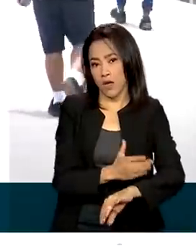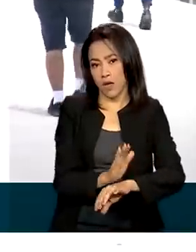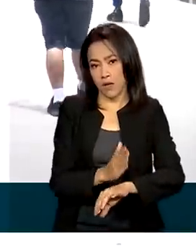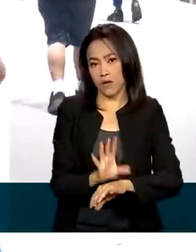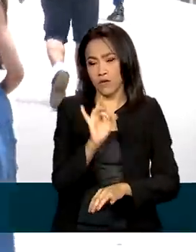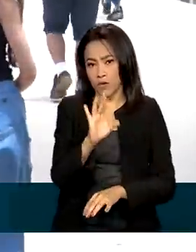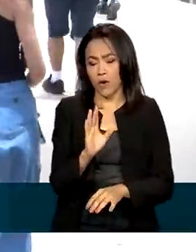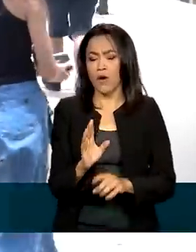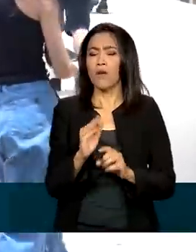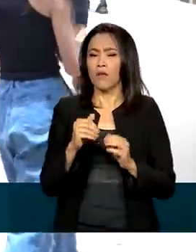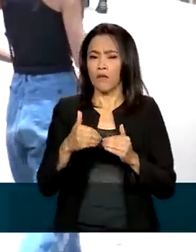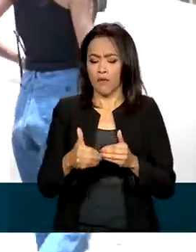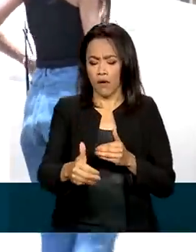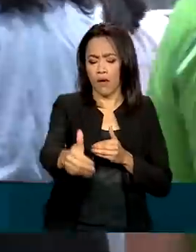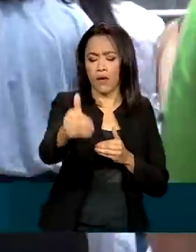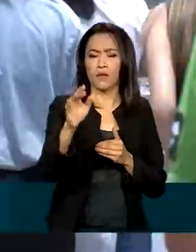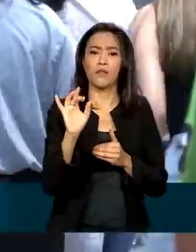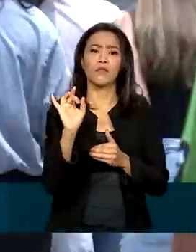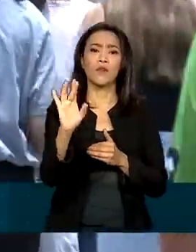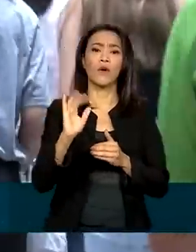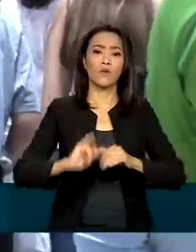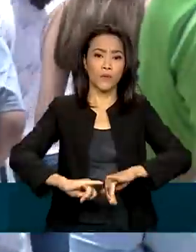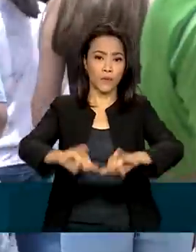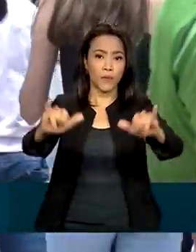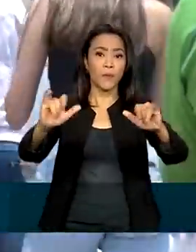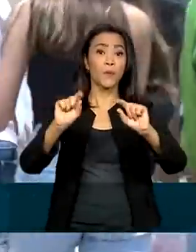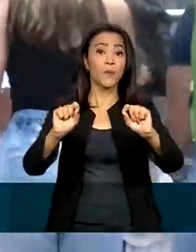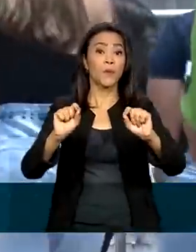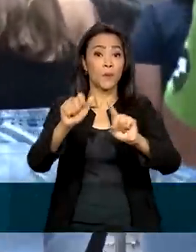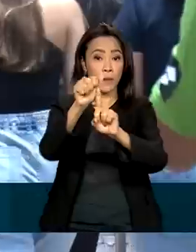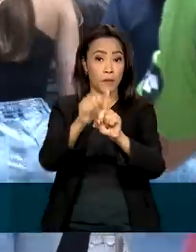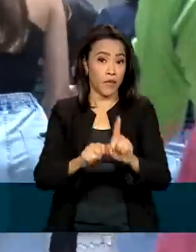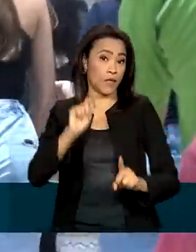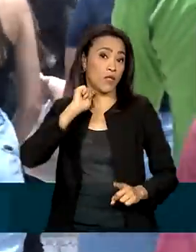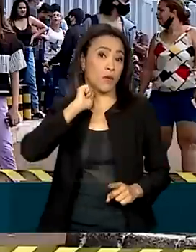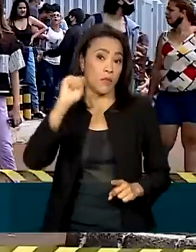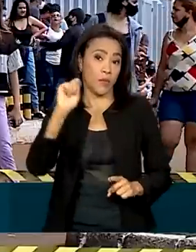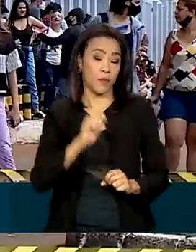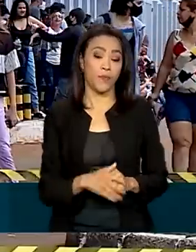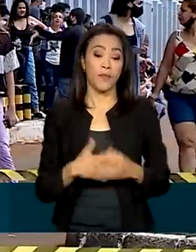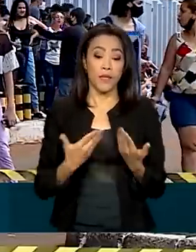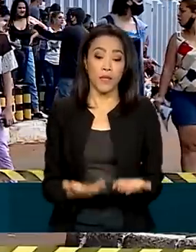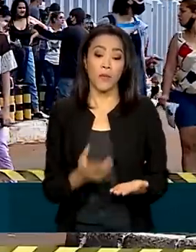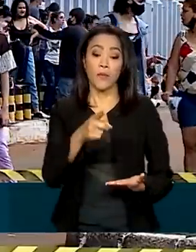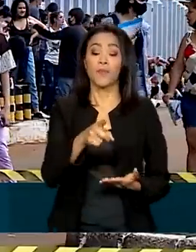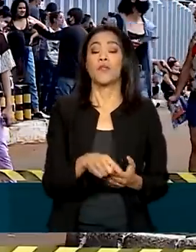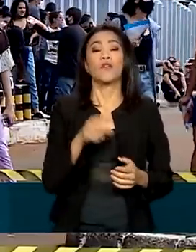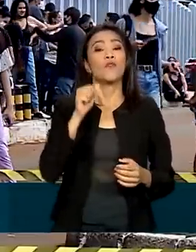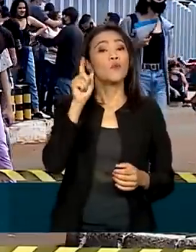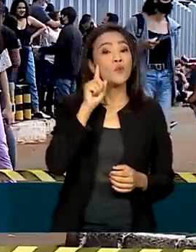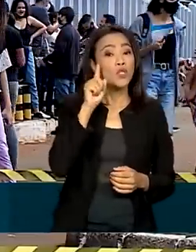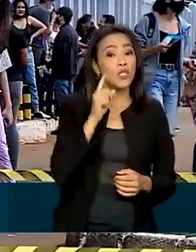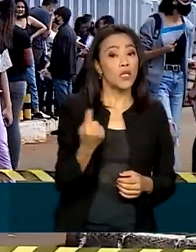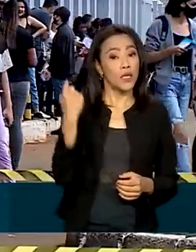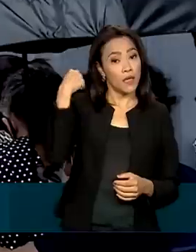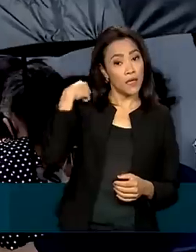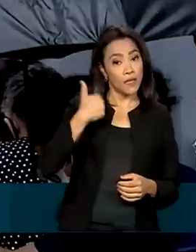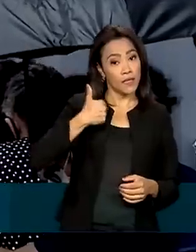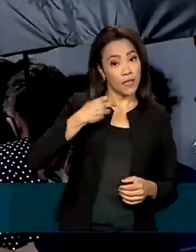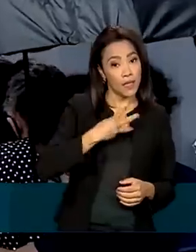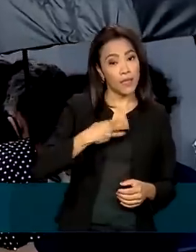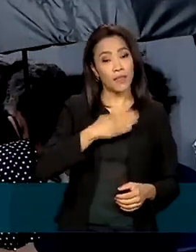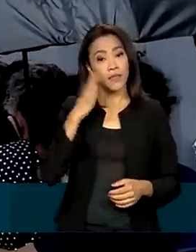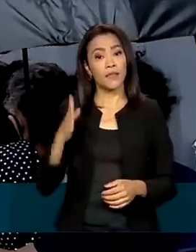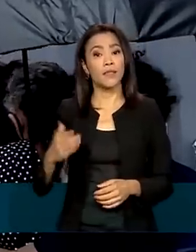só serão disponibilizados mesmo lá pelo mês de abril. Lembrando que o Enem foi realizado nos dias 13 e 20 de